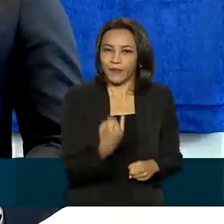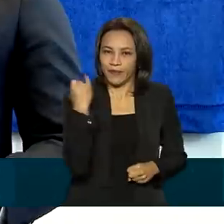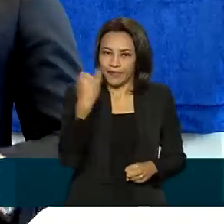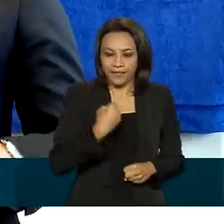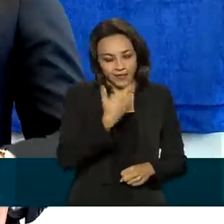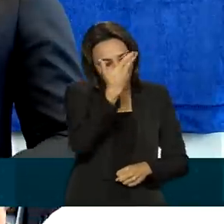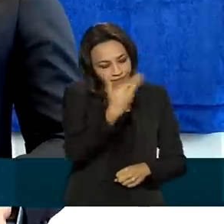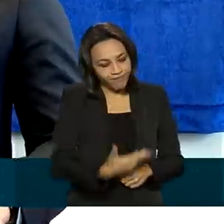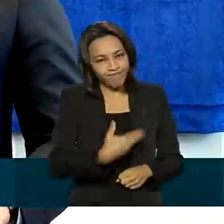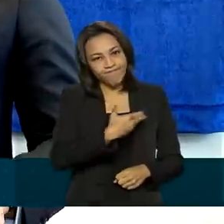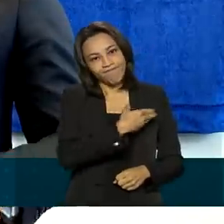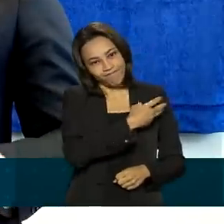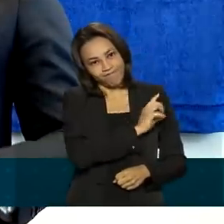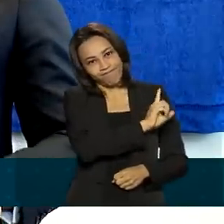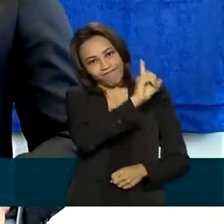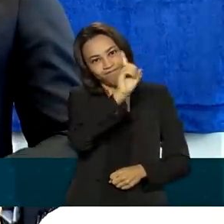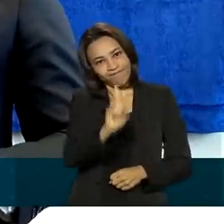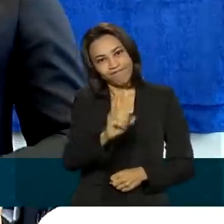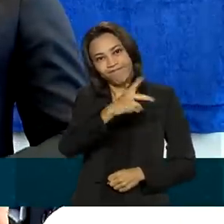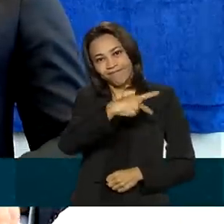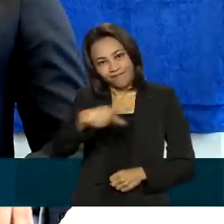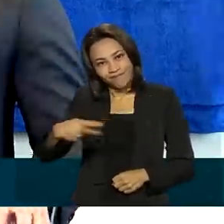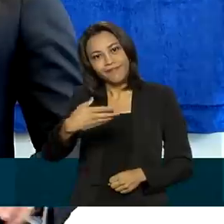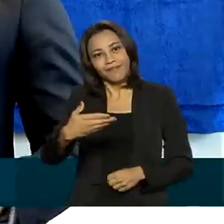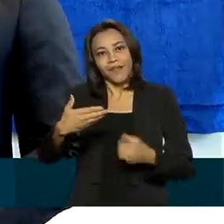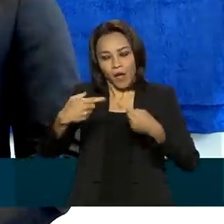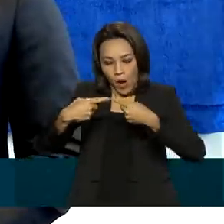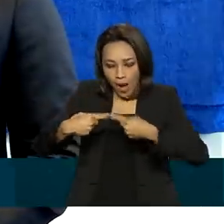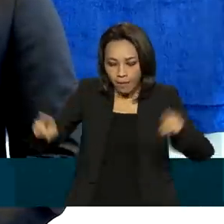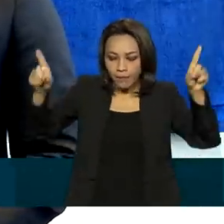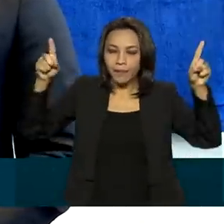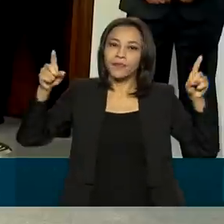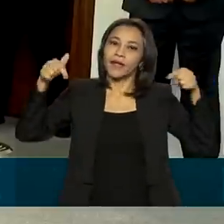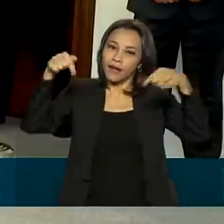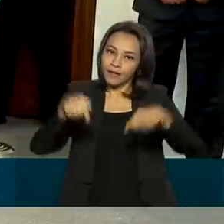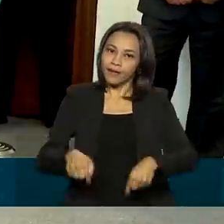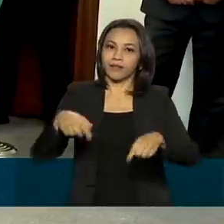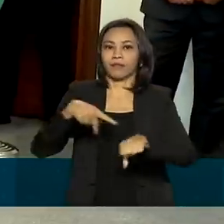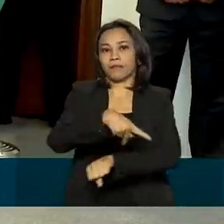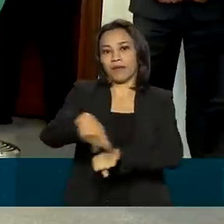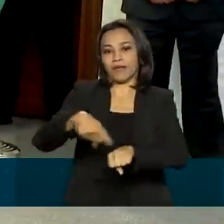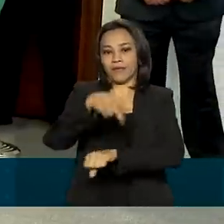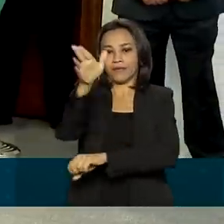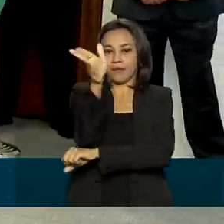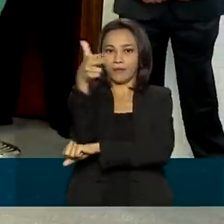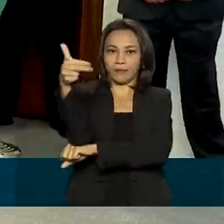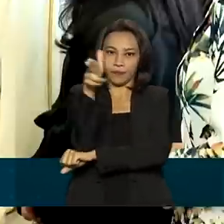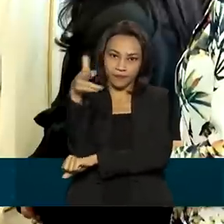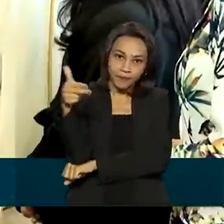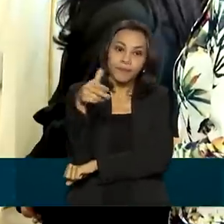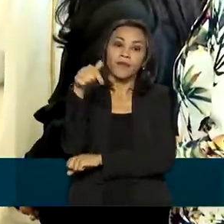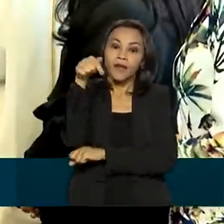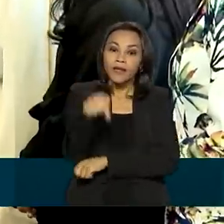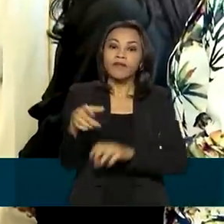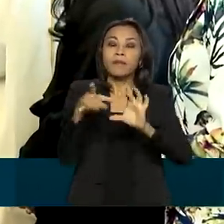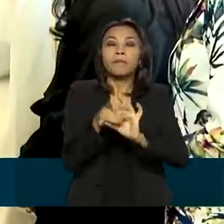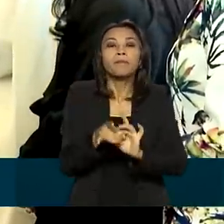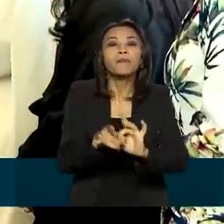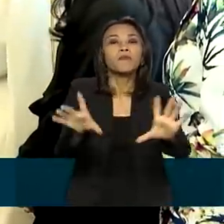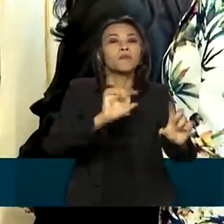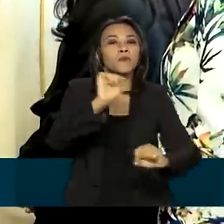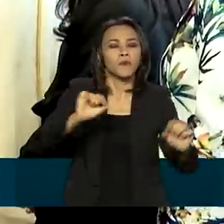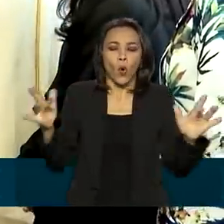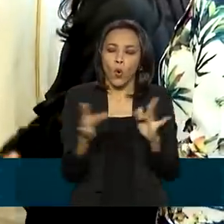Vossa Excelente tenha decidido, tenha ordenado abrir a Embaixada do Brasil neste país. A Embaixada no Bahrein vai permitir intensificar